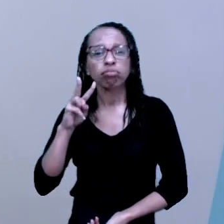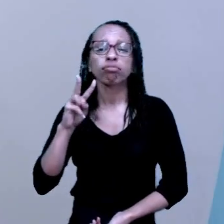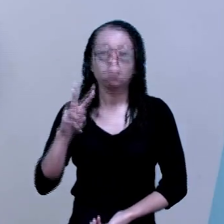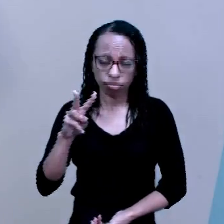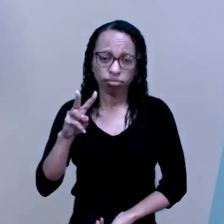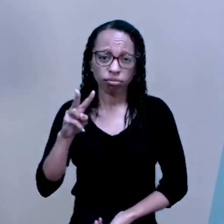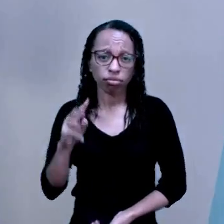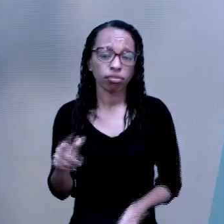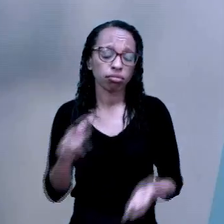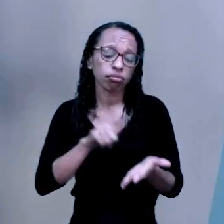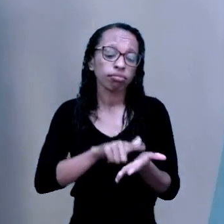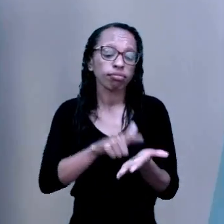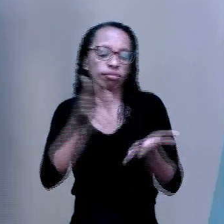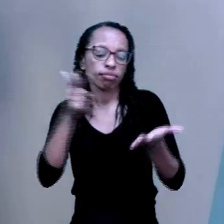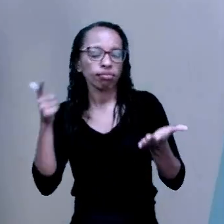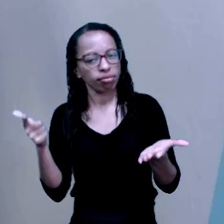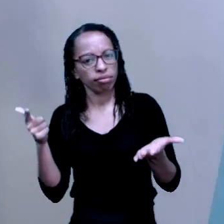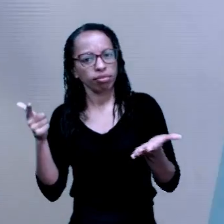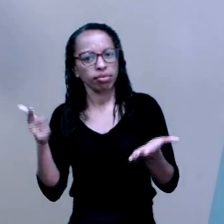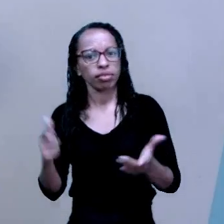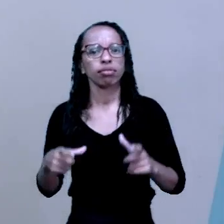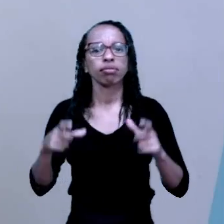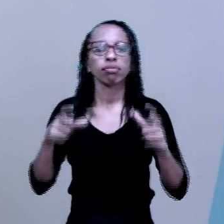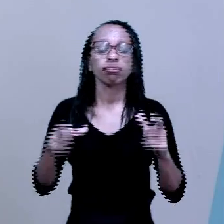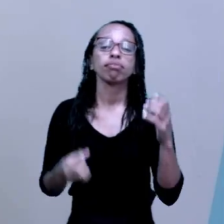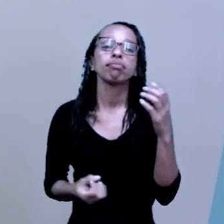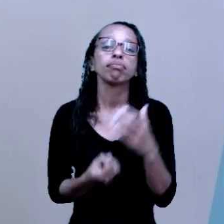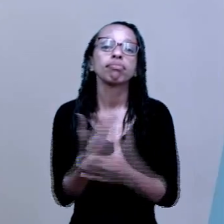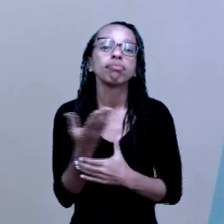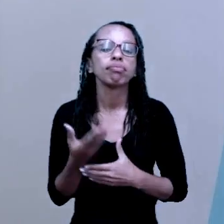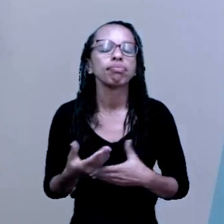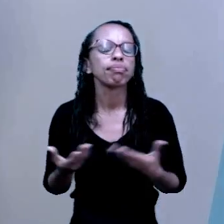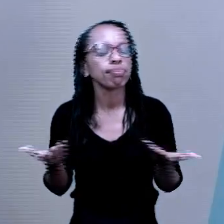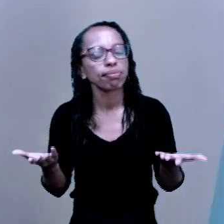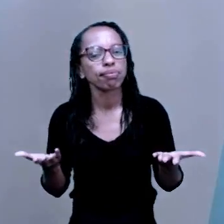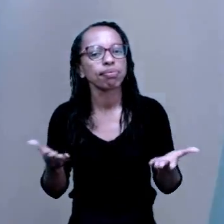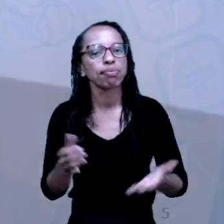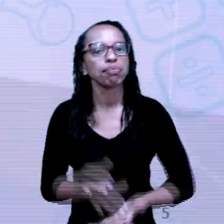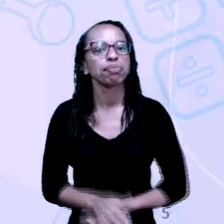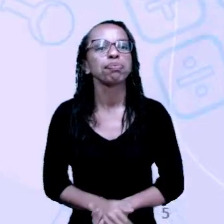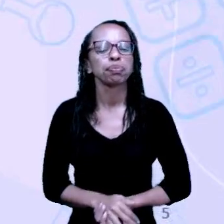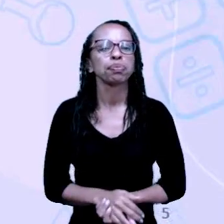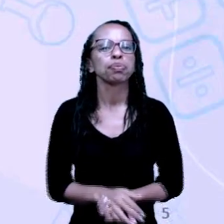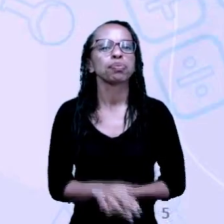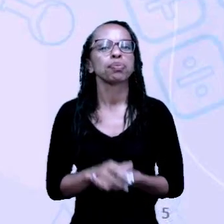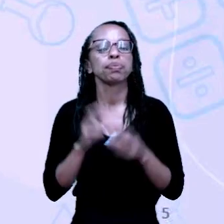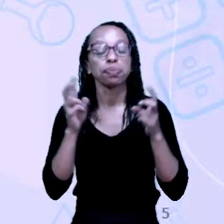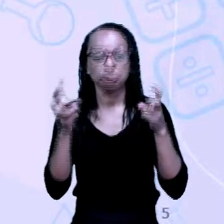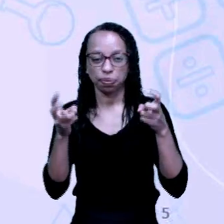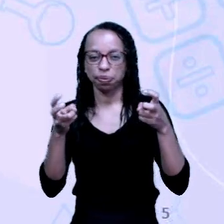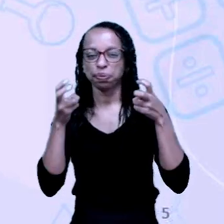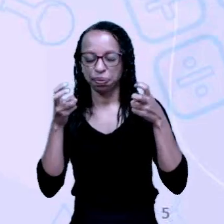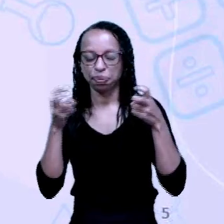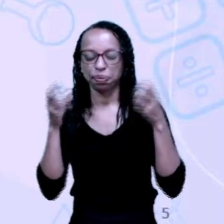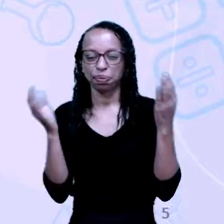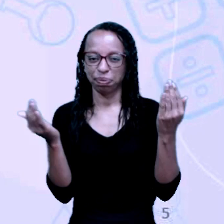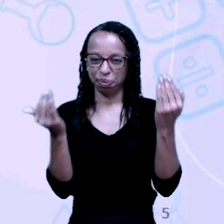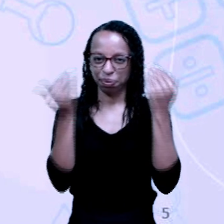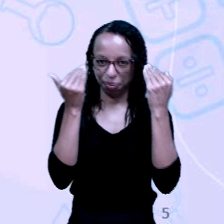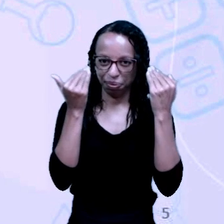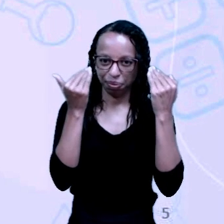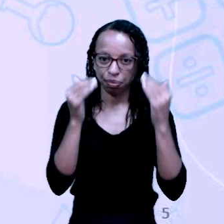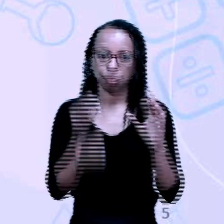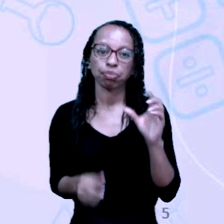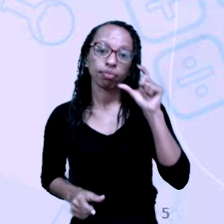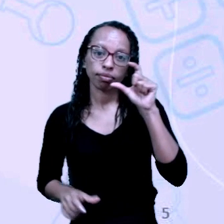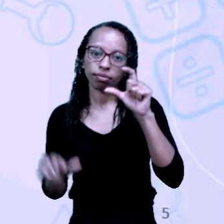sociais. Mas, qual foi a sua origem? Vamos conhecer, agora, a origem de uma charge. Preste atenção aqui na tela, novamente. A